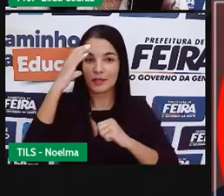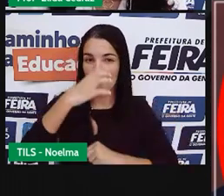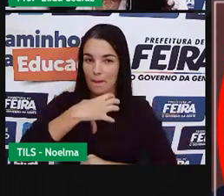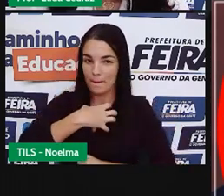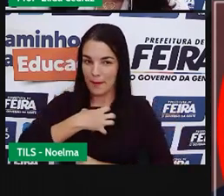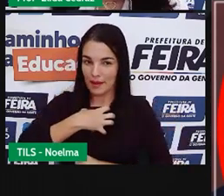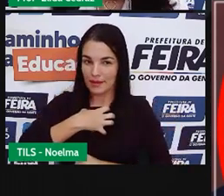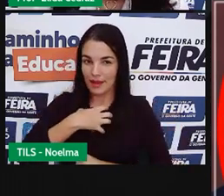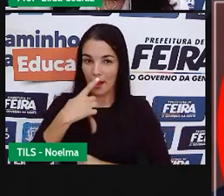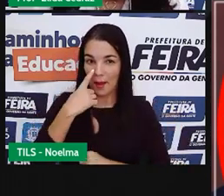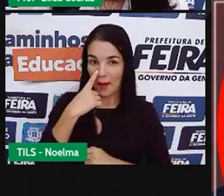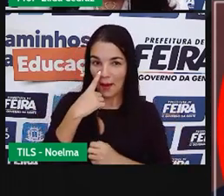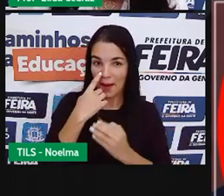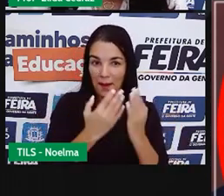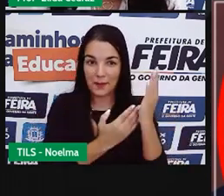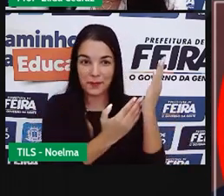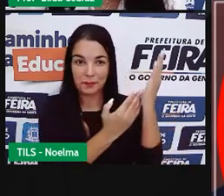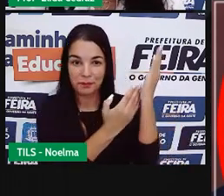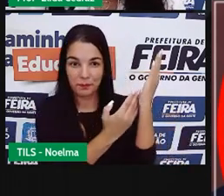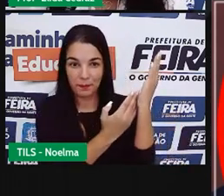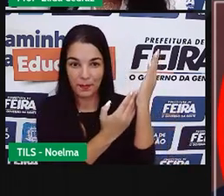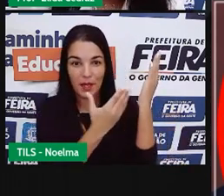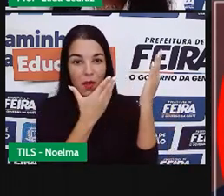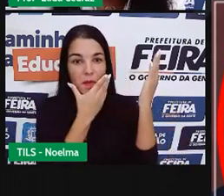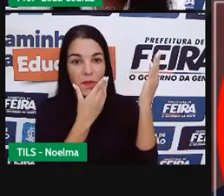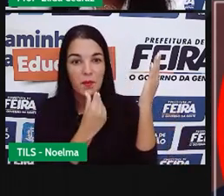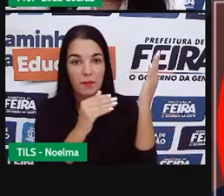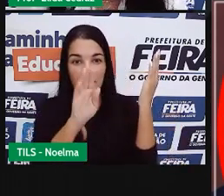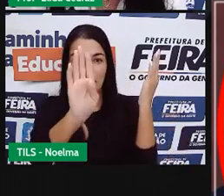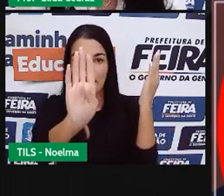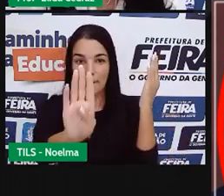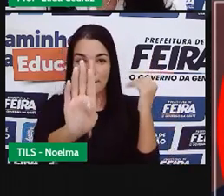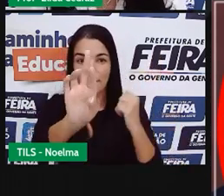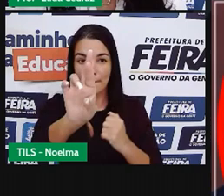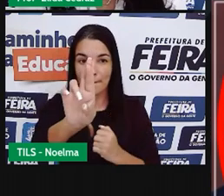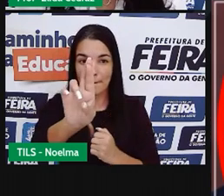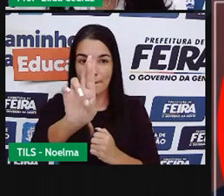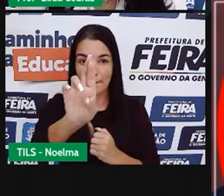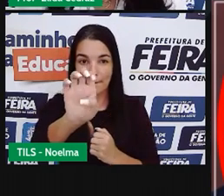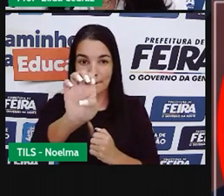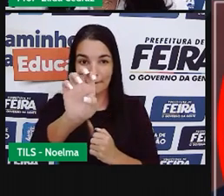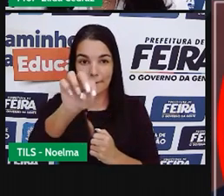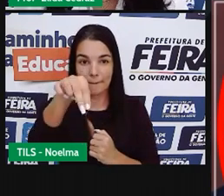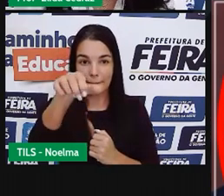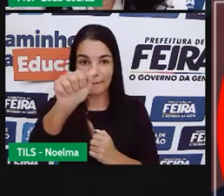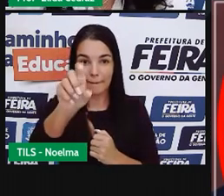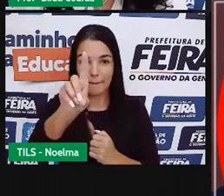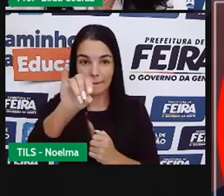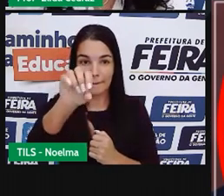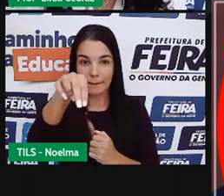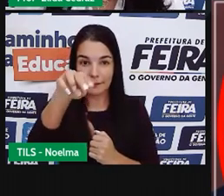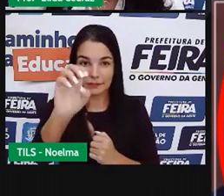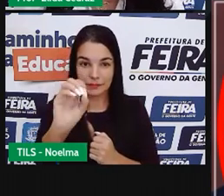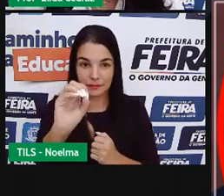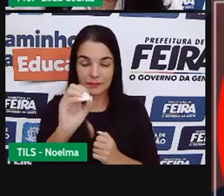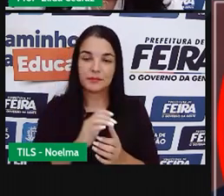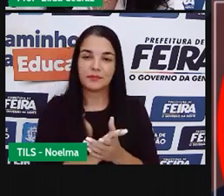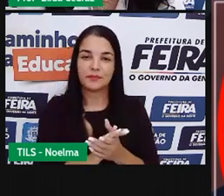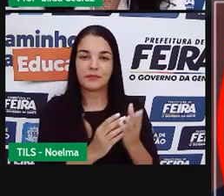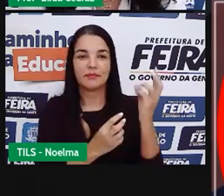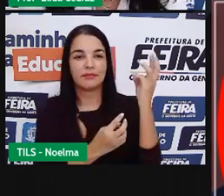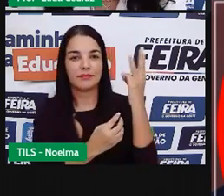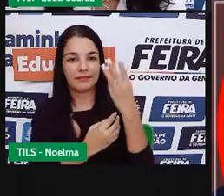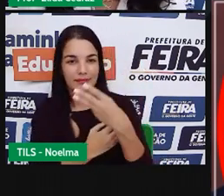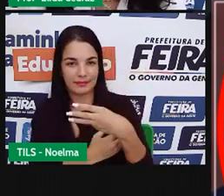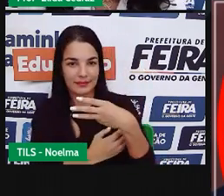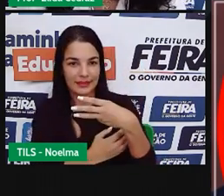Bernardino Bahia, Agostinho, prós da mota e Arnol Silva. Eles